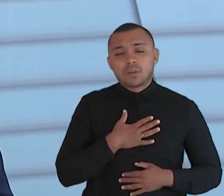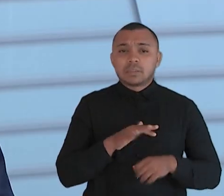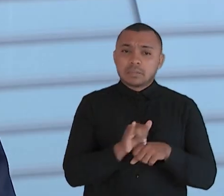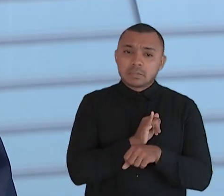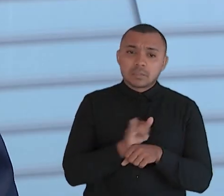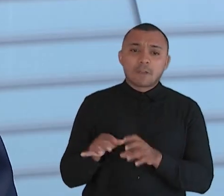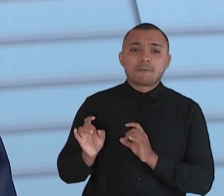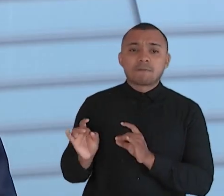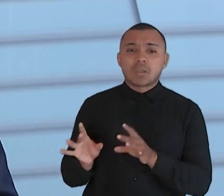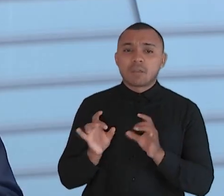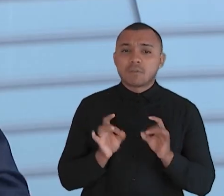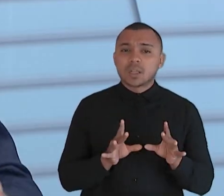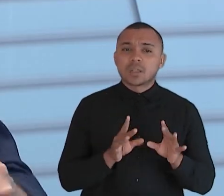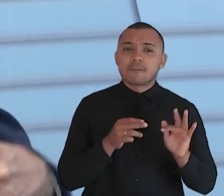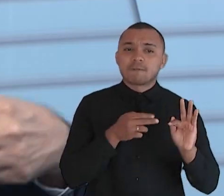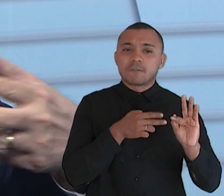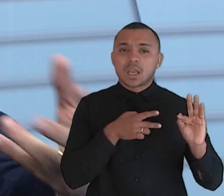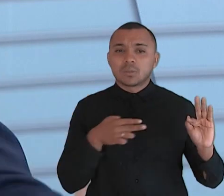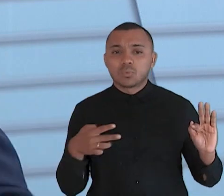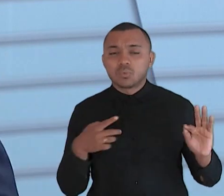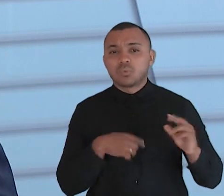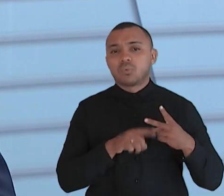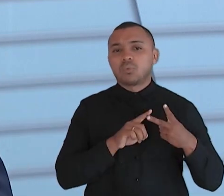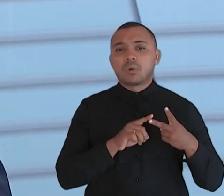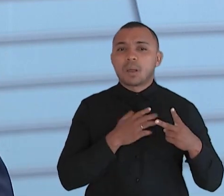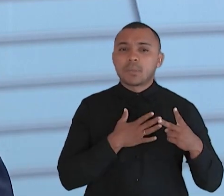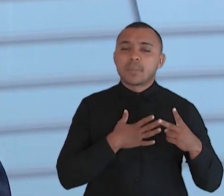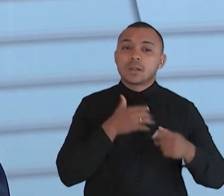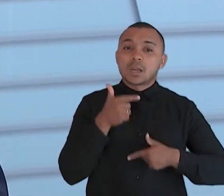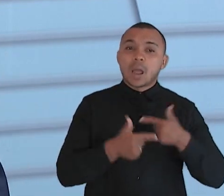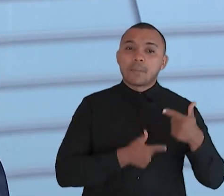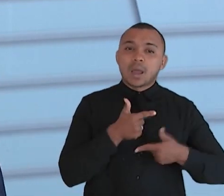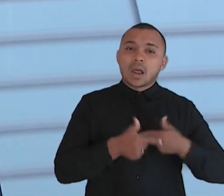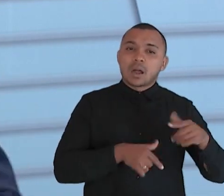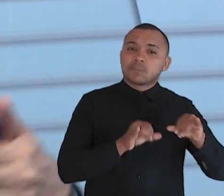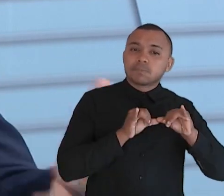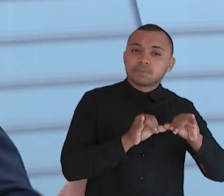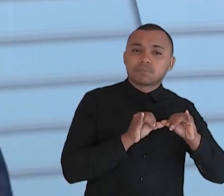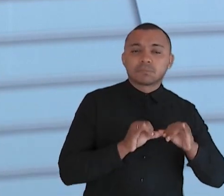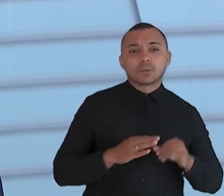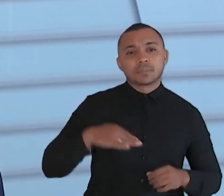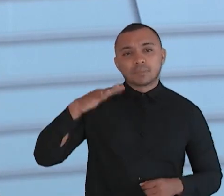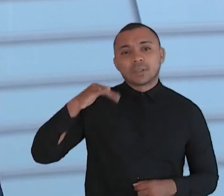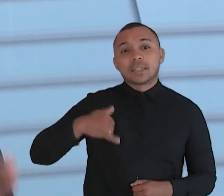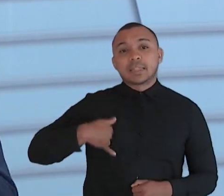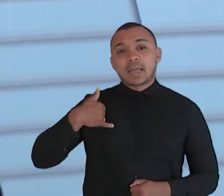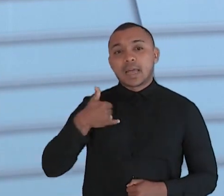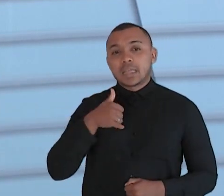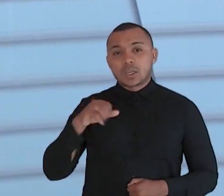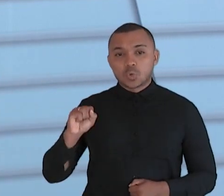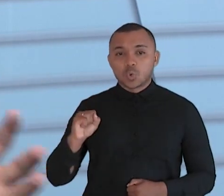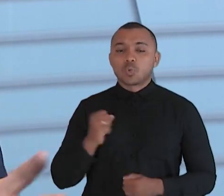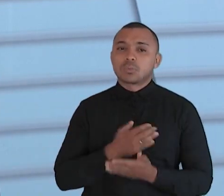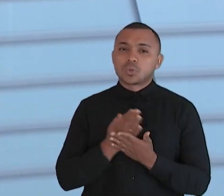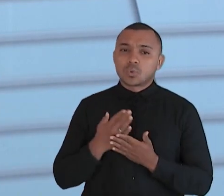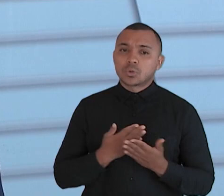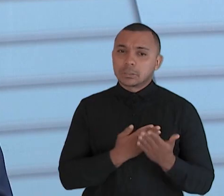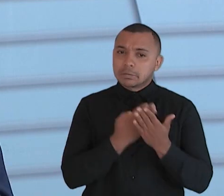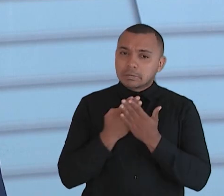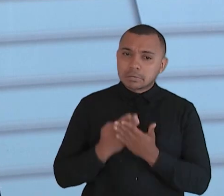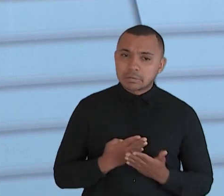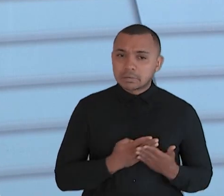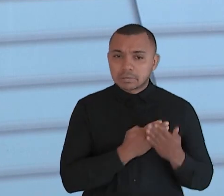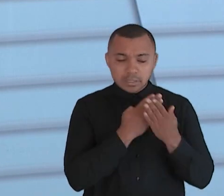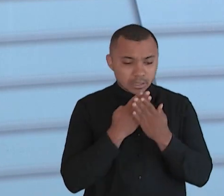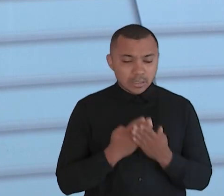era empacotador de mercantil, depois eu fui, já com a idade adulta, de 18 anos, fui ser caixa e tudo, e estudando ali para poder